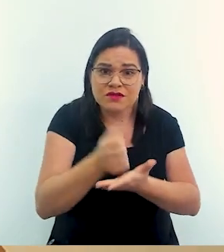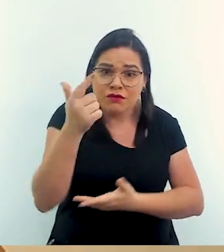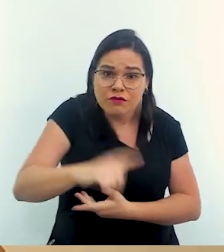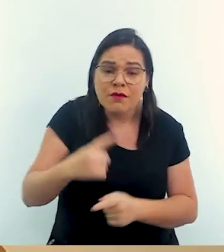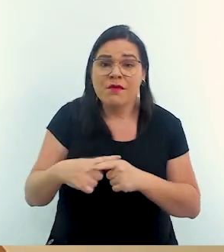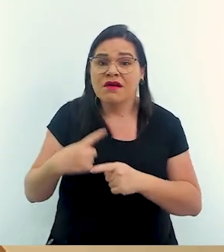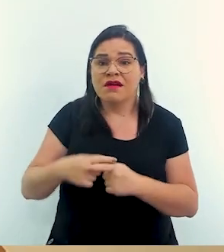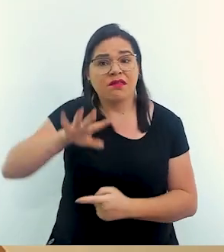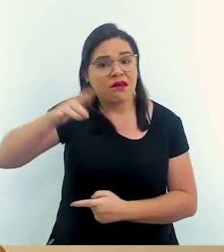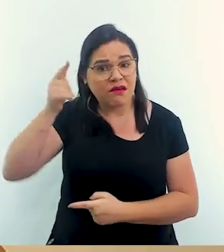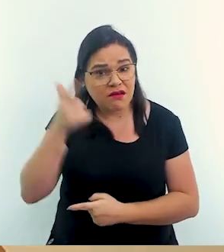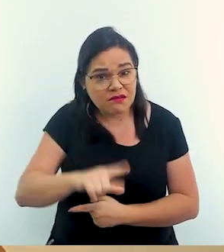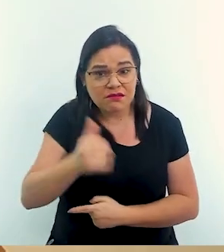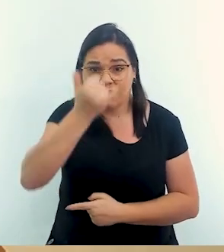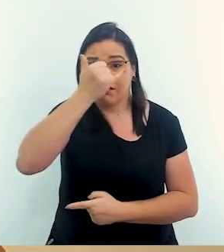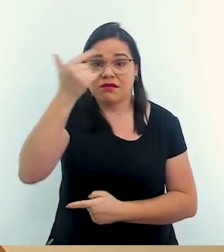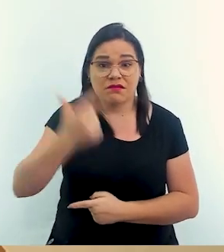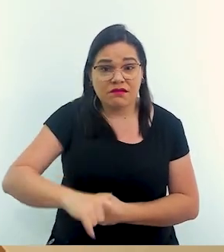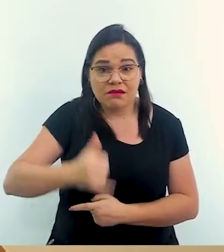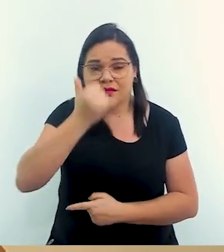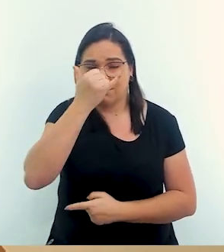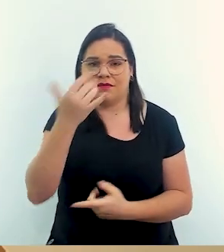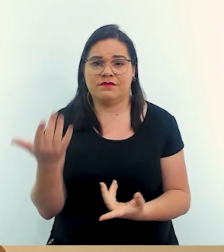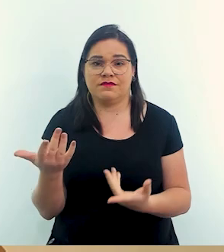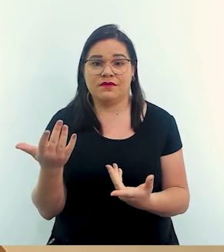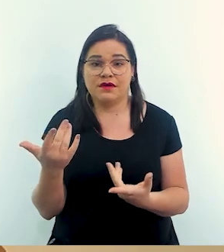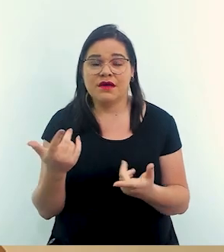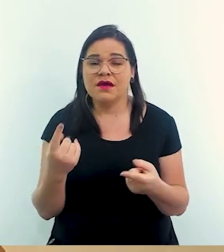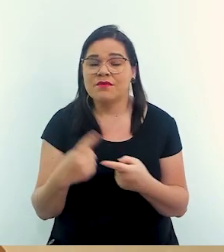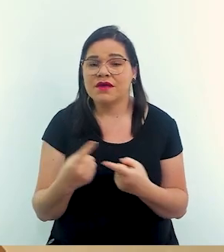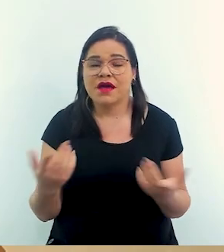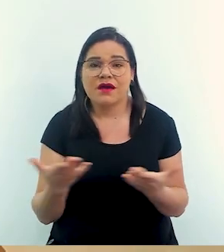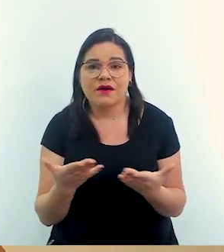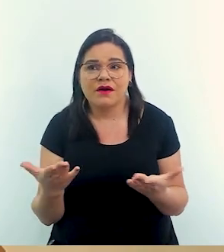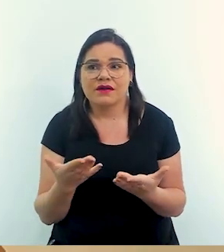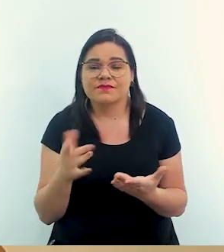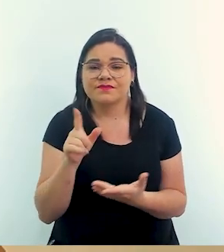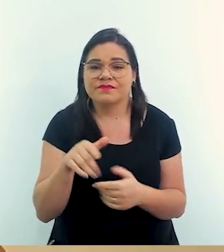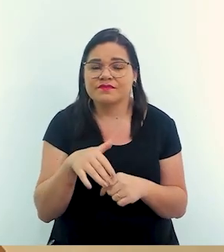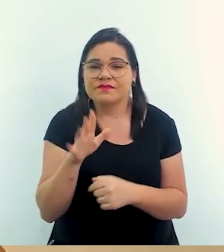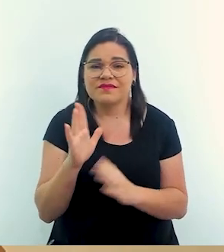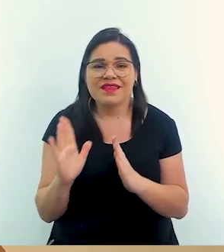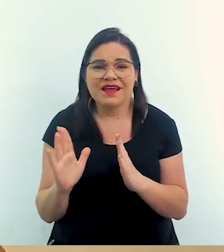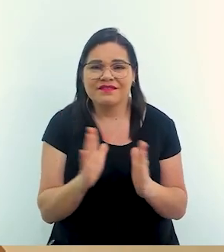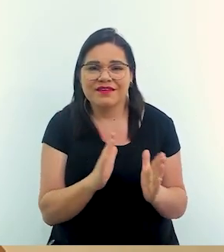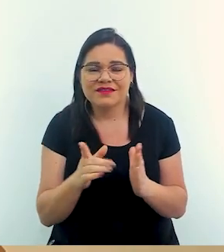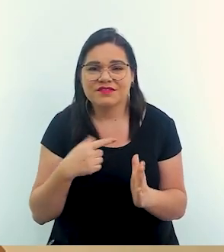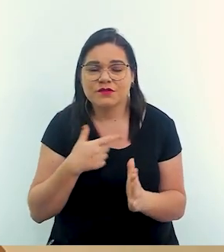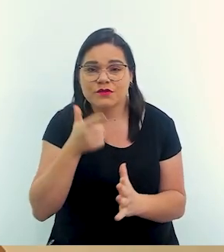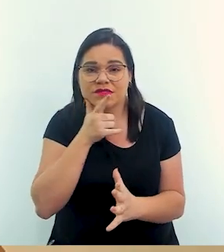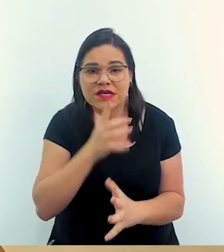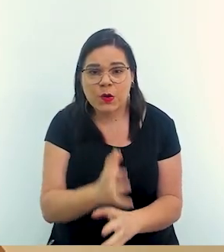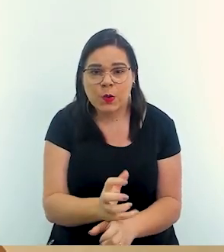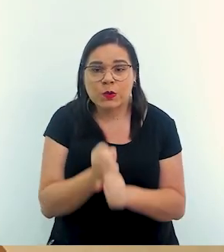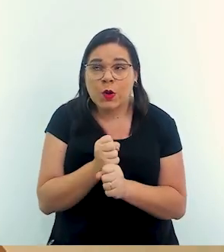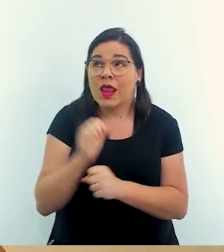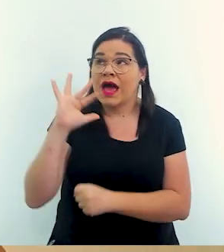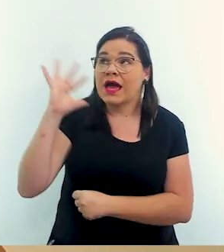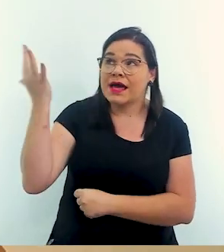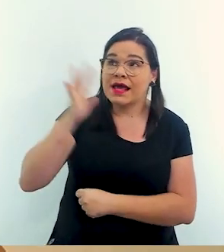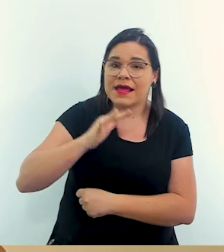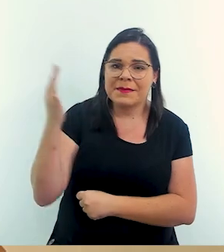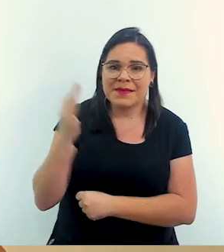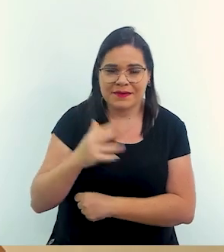isso vai acontecer. O que a gente tem que entender é que agora já não passa daquela fase aonde a gente consegue conter esse